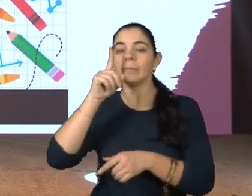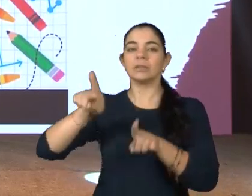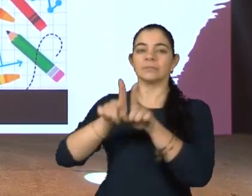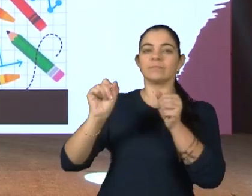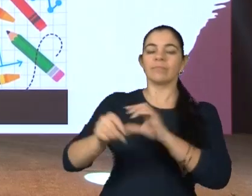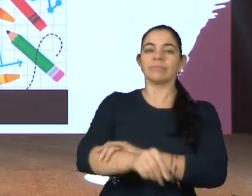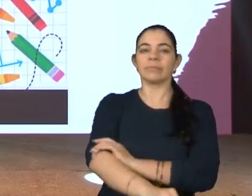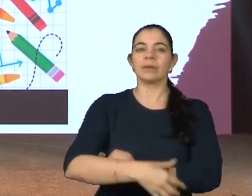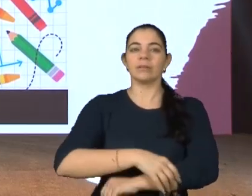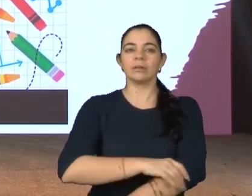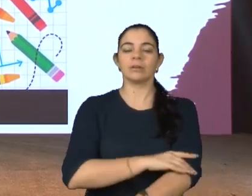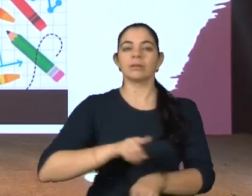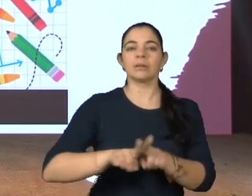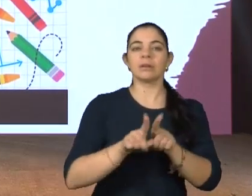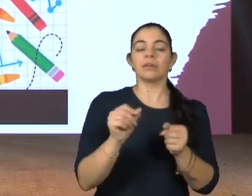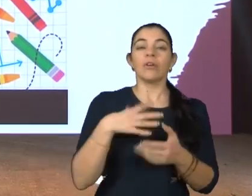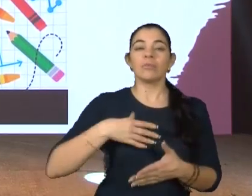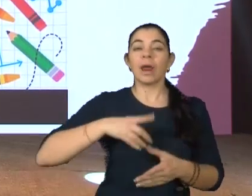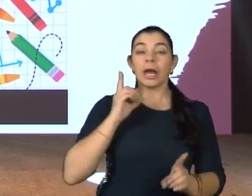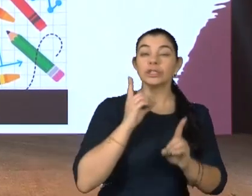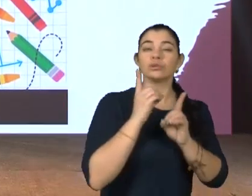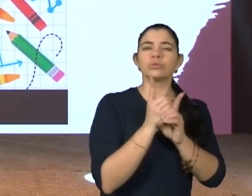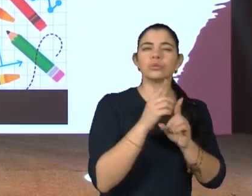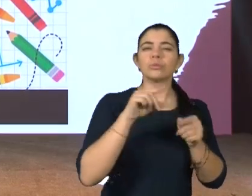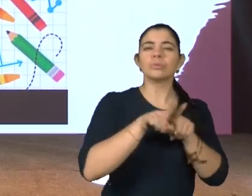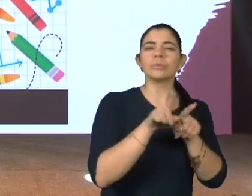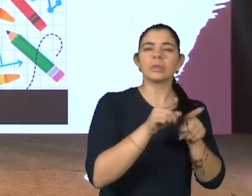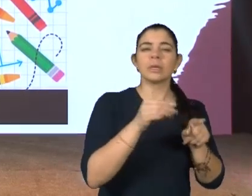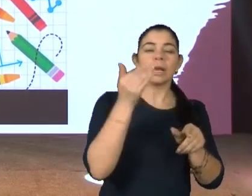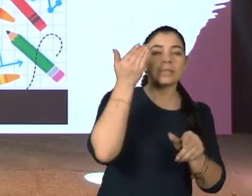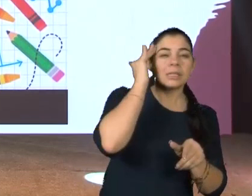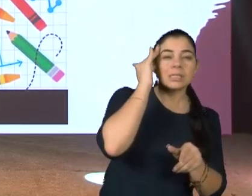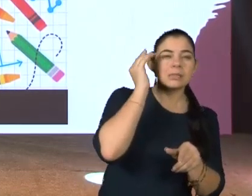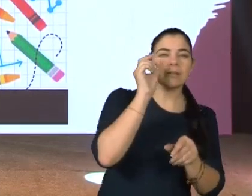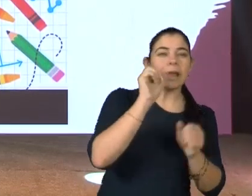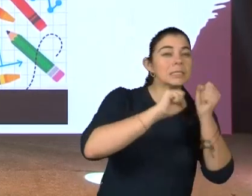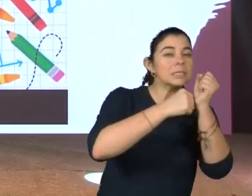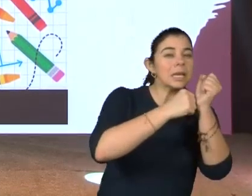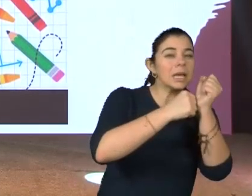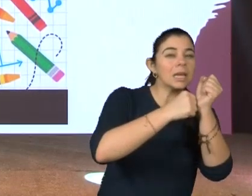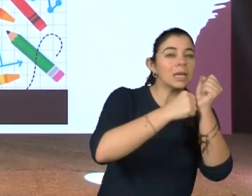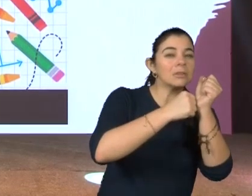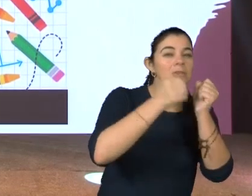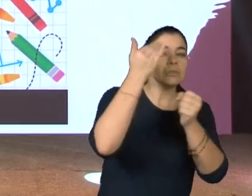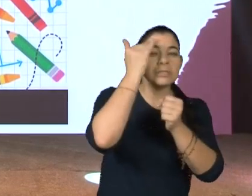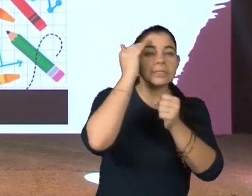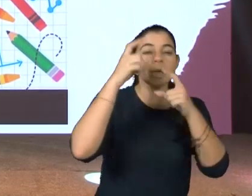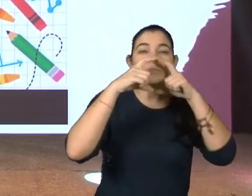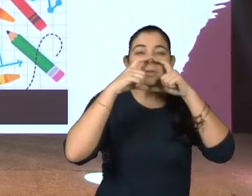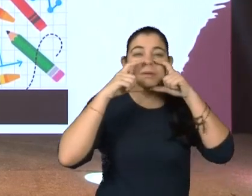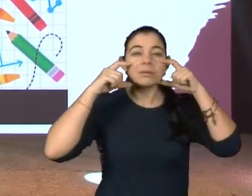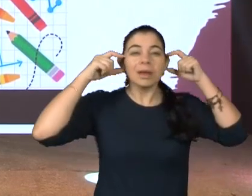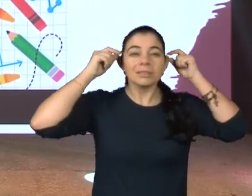E tem uma coisa que eu descobri. Eu vou contar para vocês, mas é segredo. Sabe essa máscara que o pessoal está